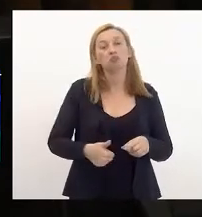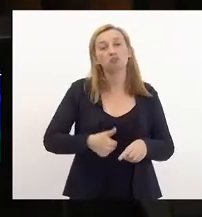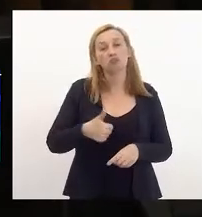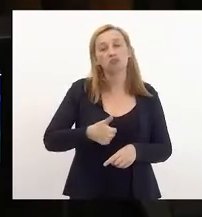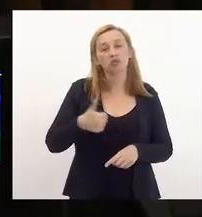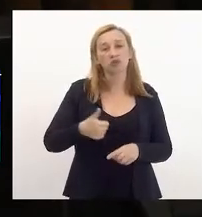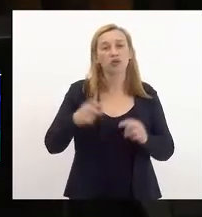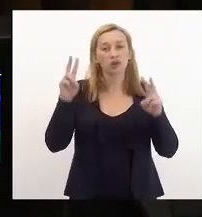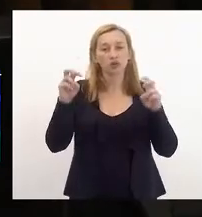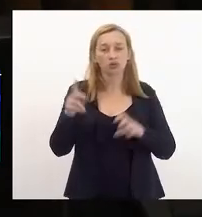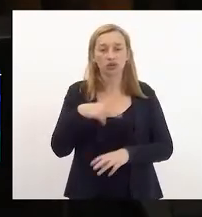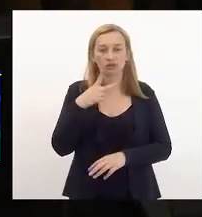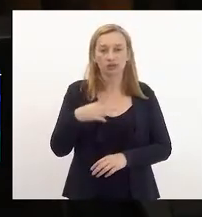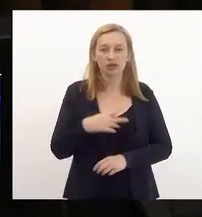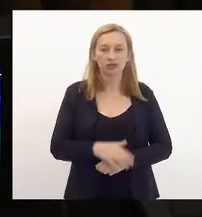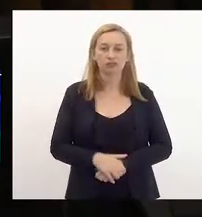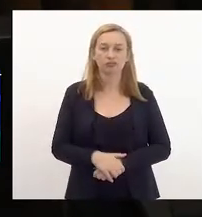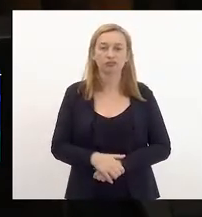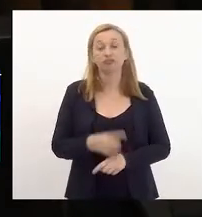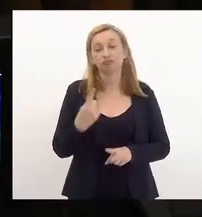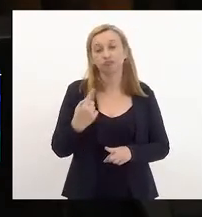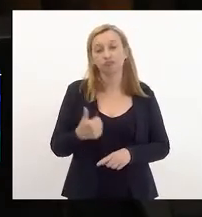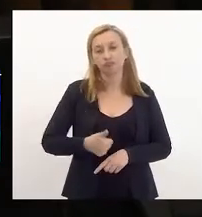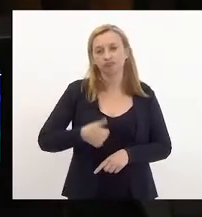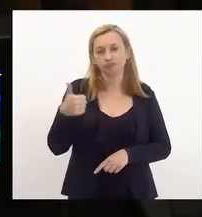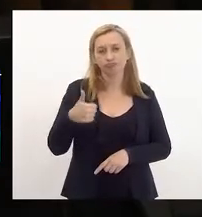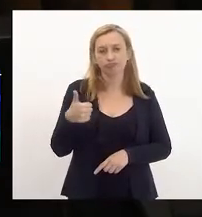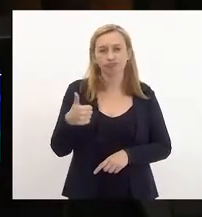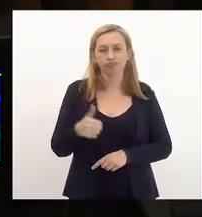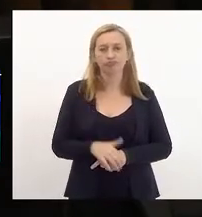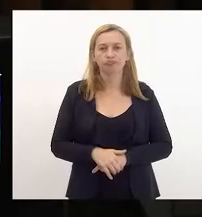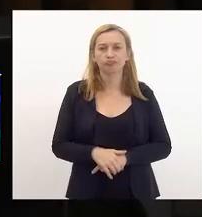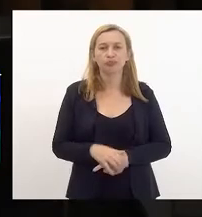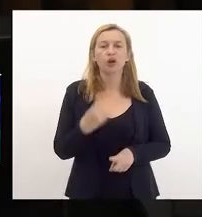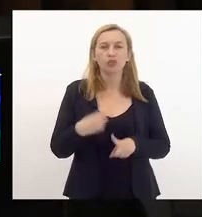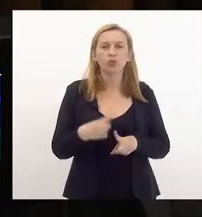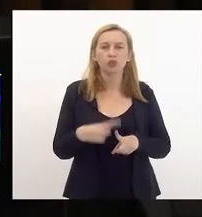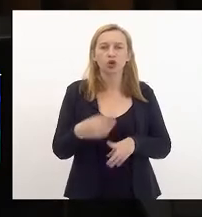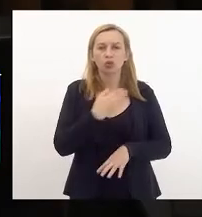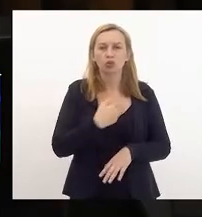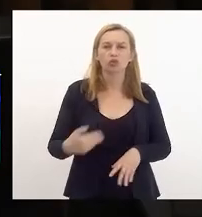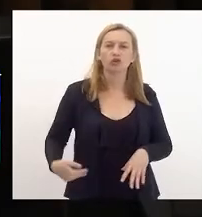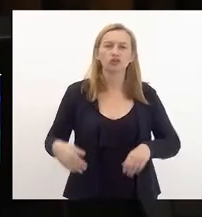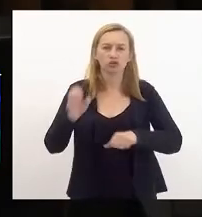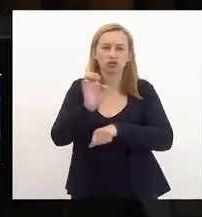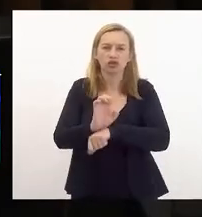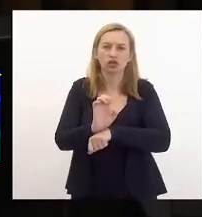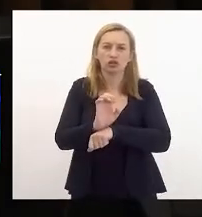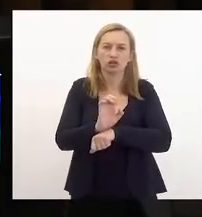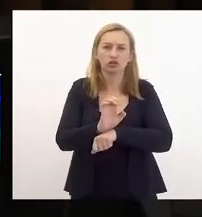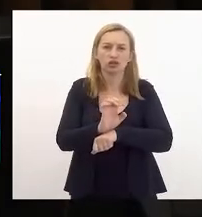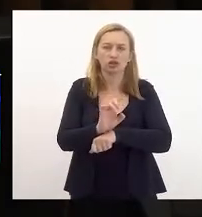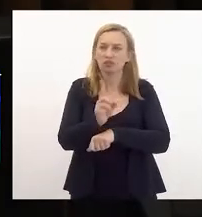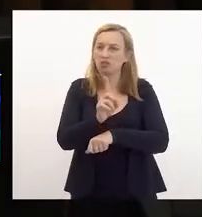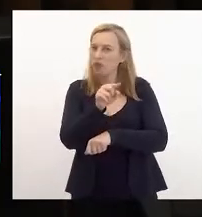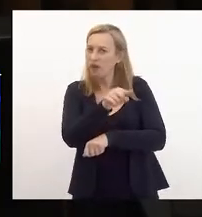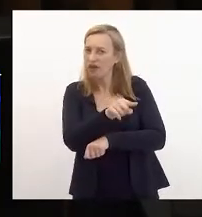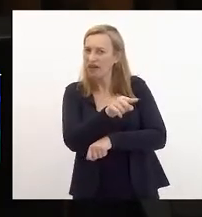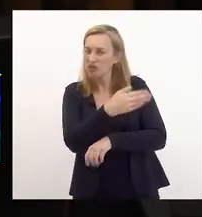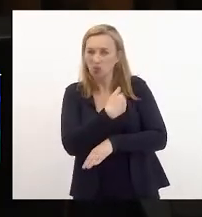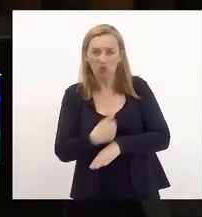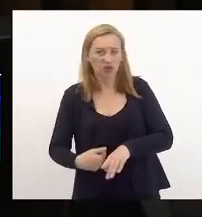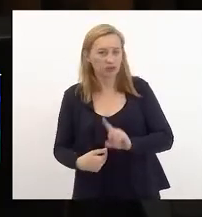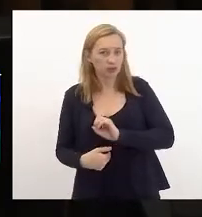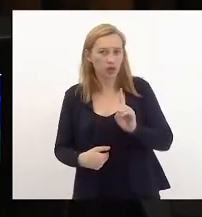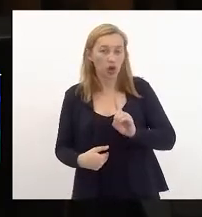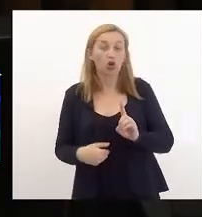se coloca. Primeiro, porque o governo do Estado, não é este o governo, não,